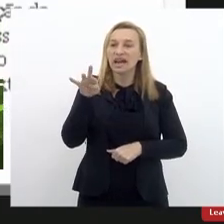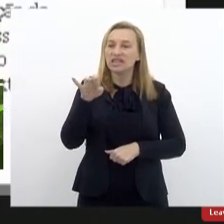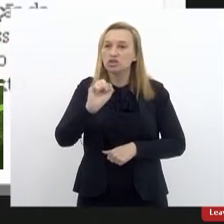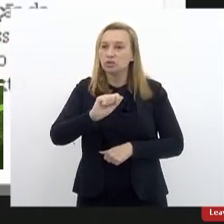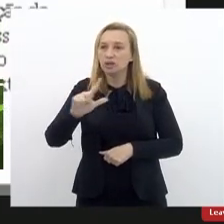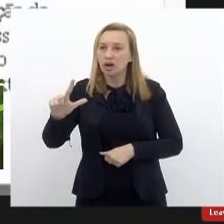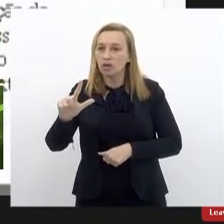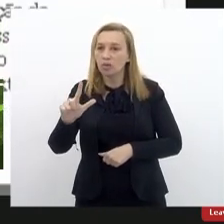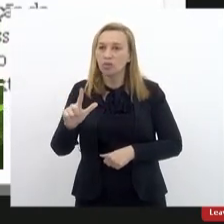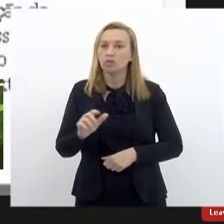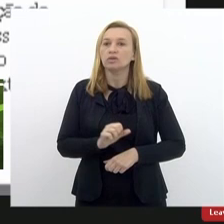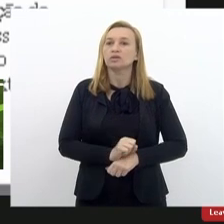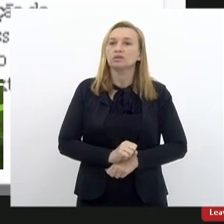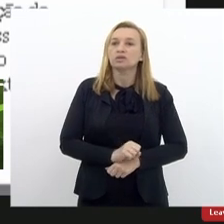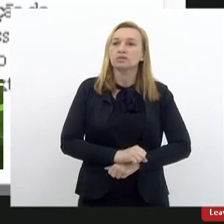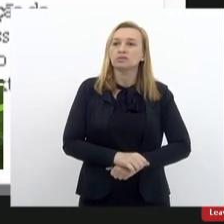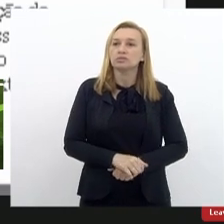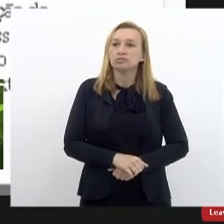SEI,